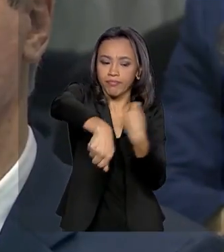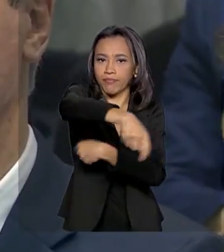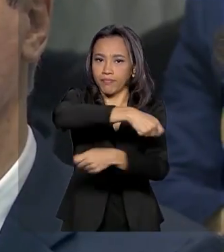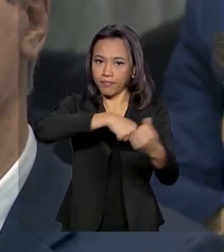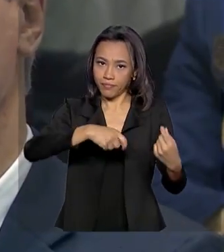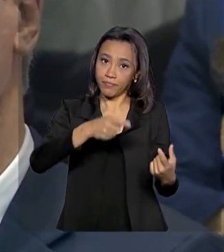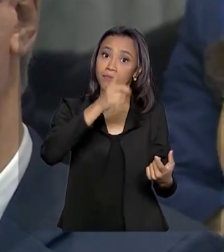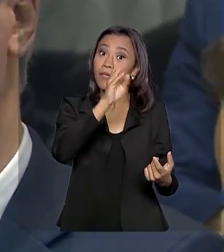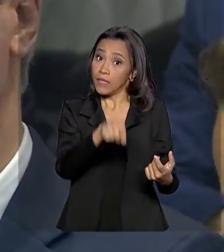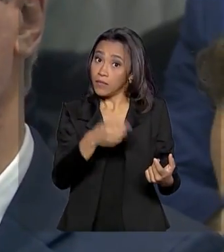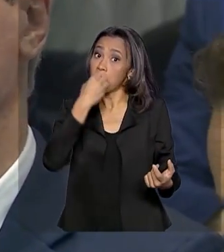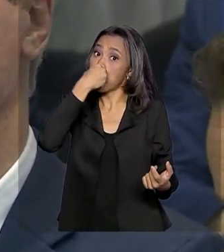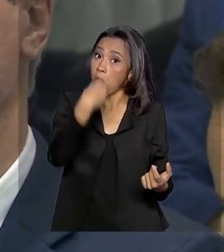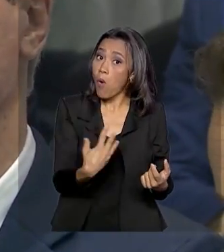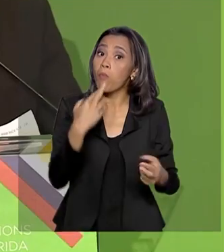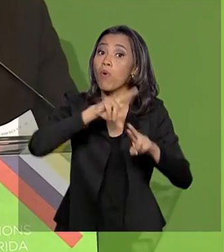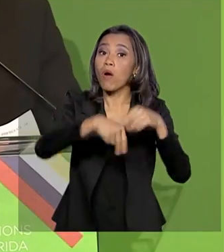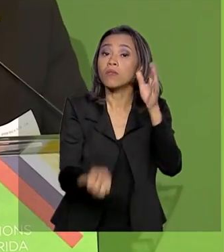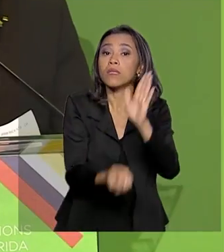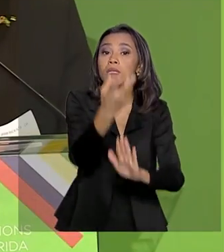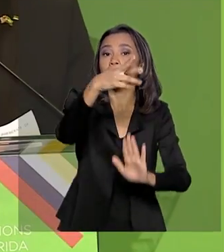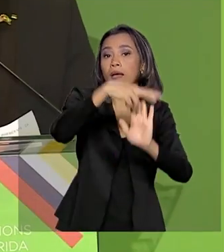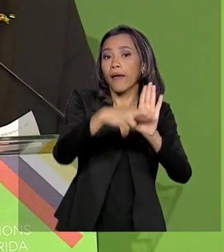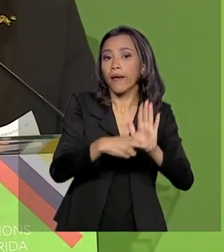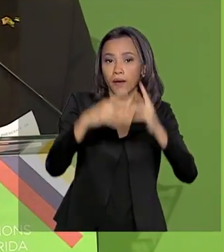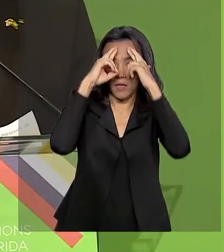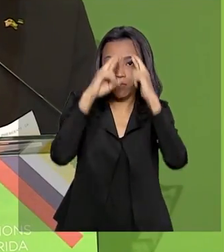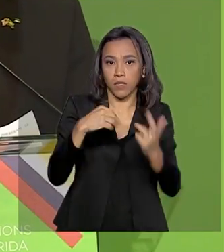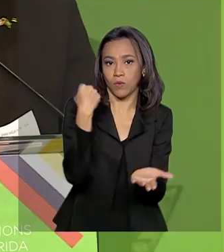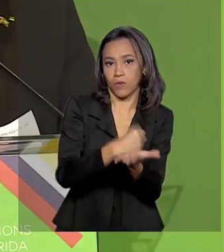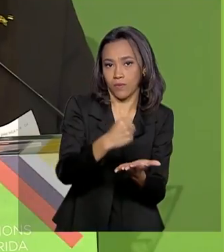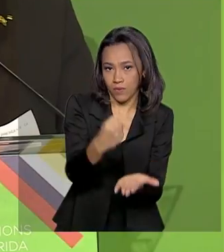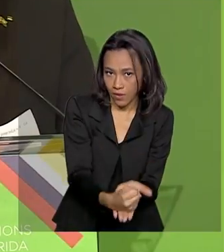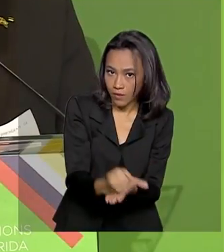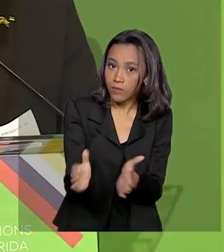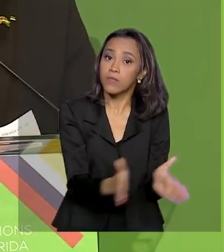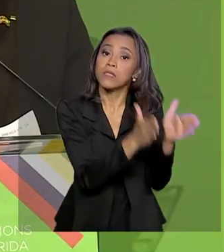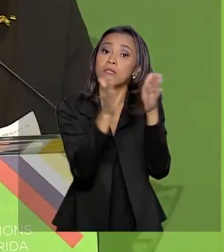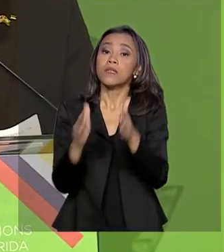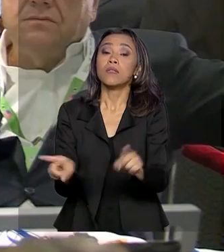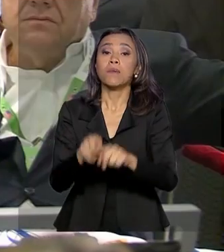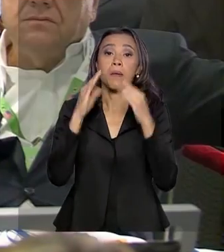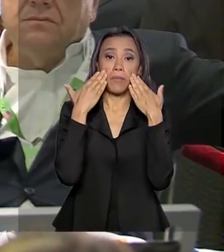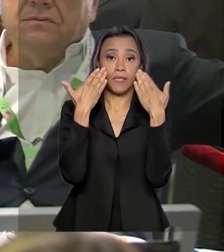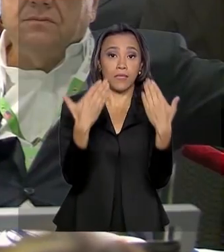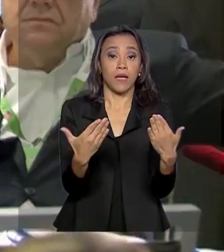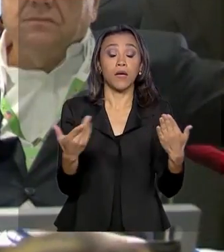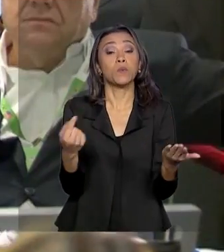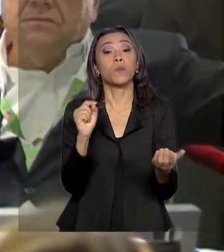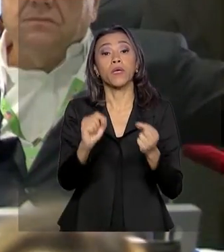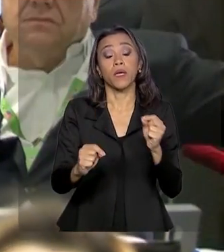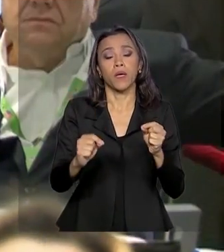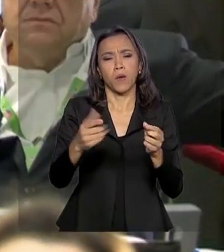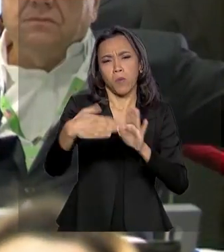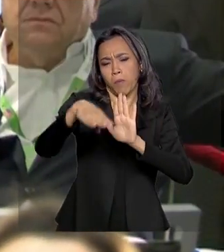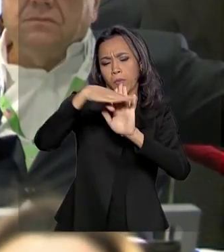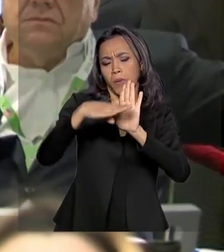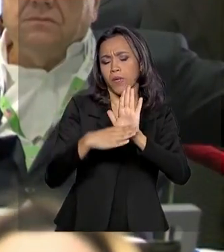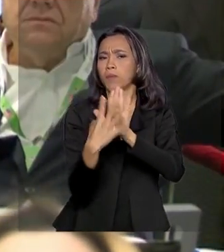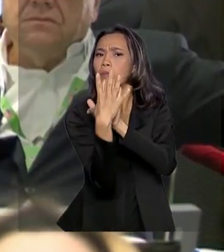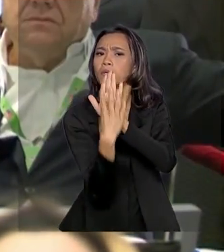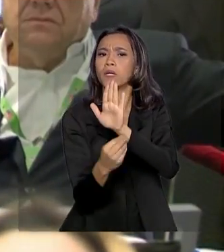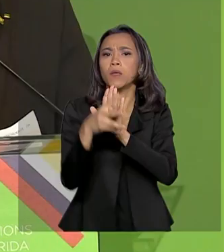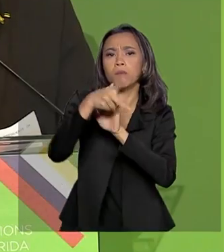de regras que garantem a estabilidade jurídica dos contratos. Também foi apresentado o Programa de Parcerias de Investimentos, o PPI,